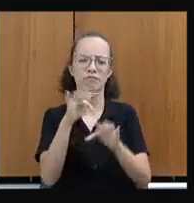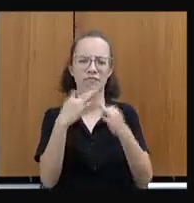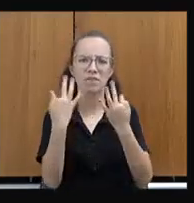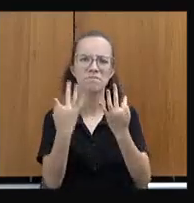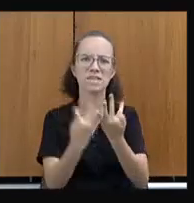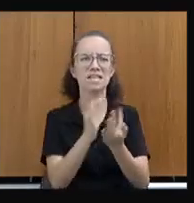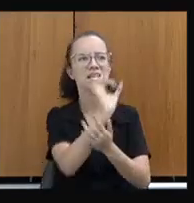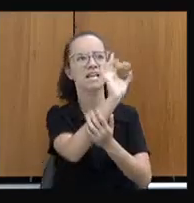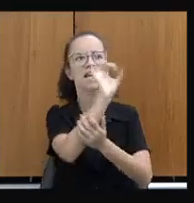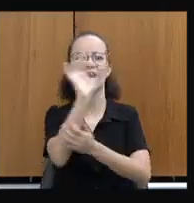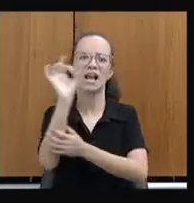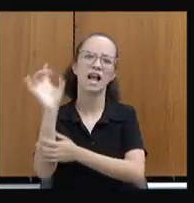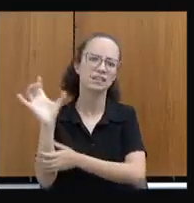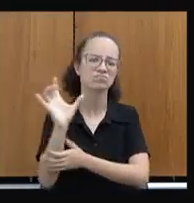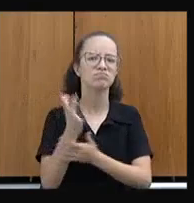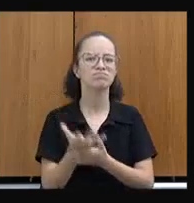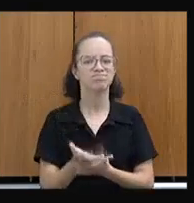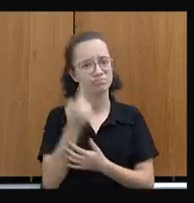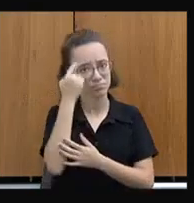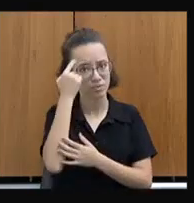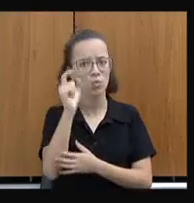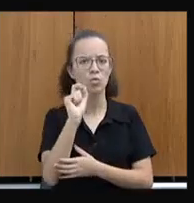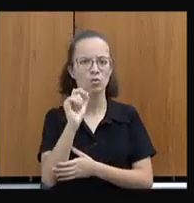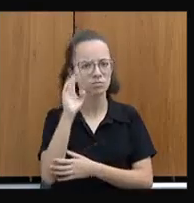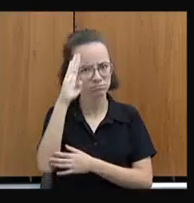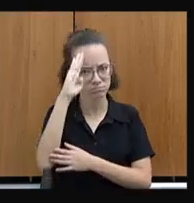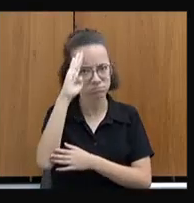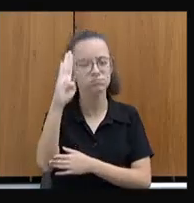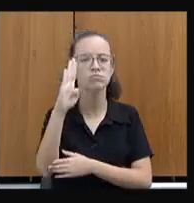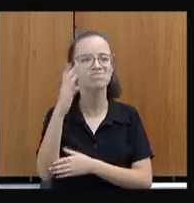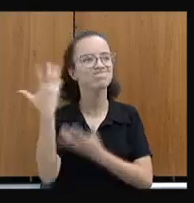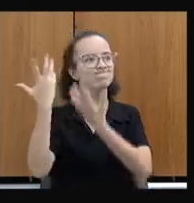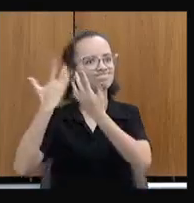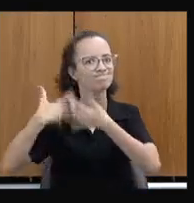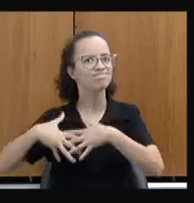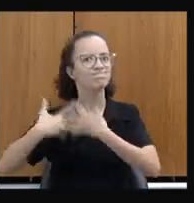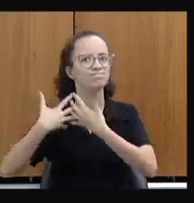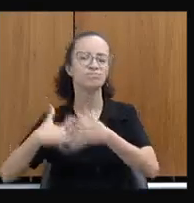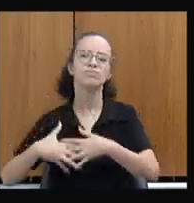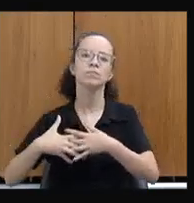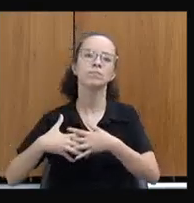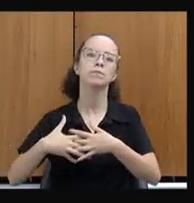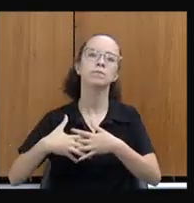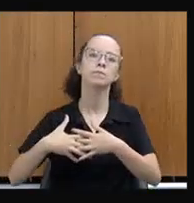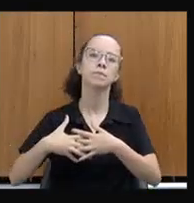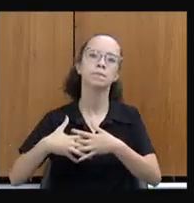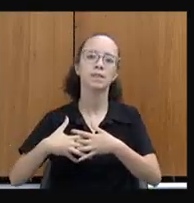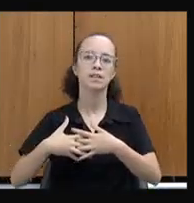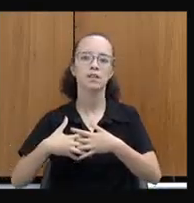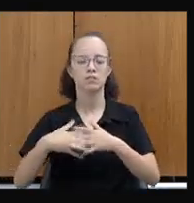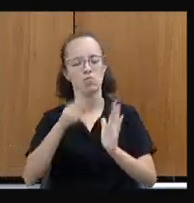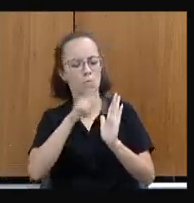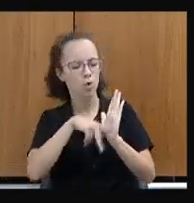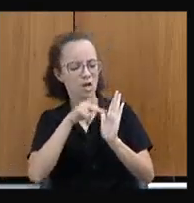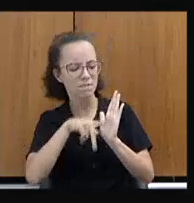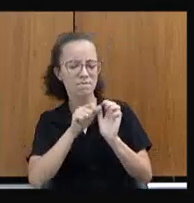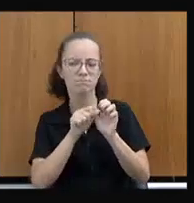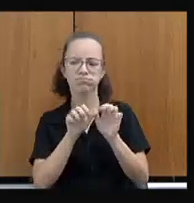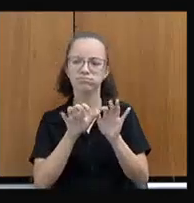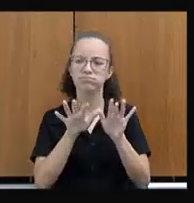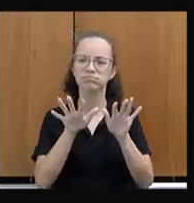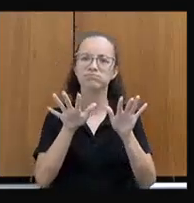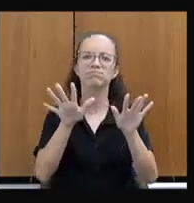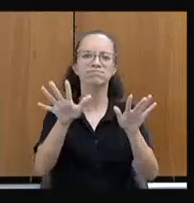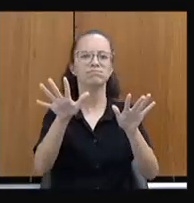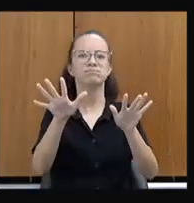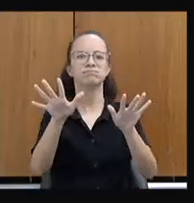município. Eu penso que é fundamental que faça uma reflexão, porque talvez universalizar programa tenha mais impacto na